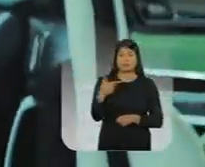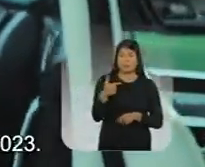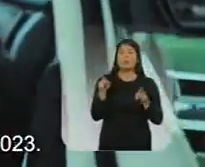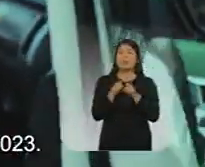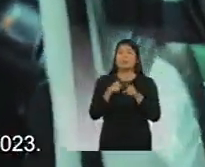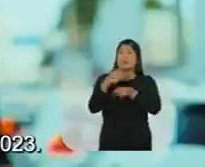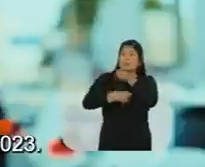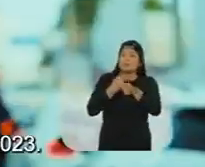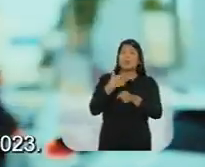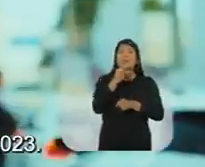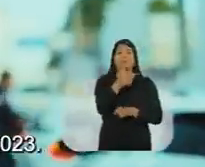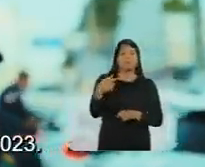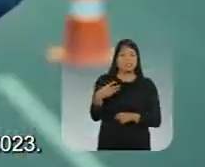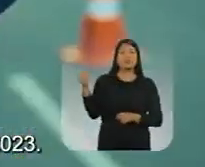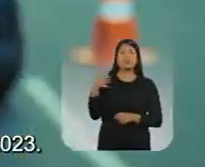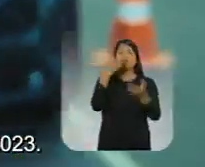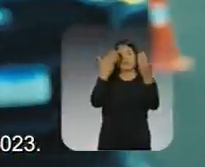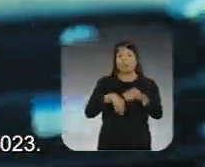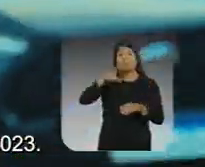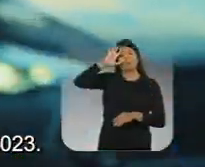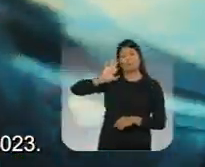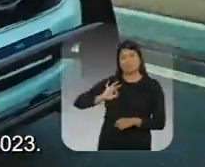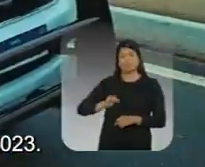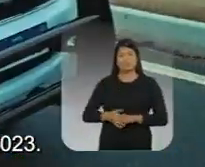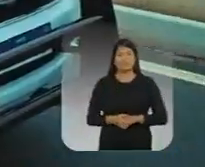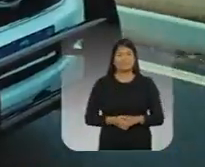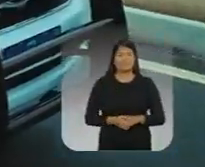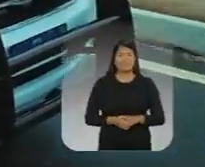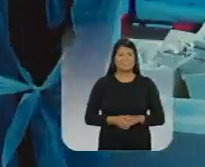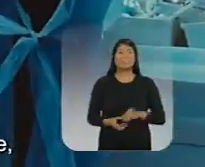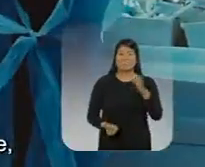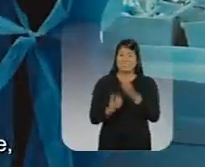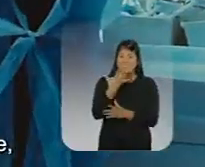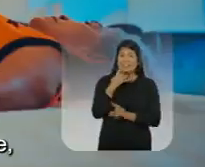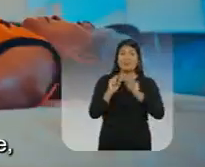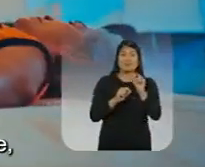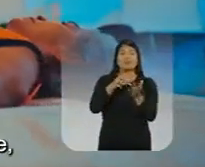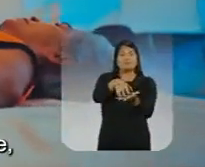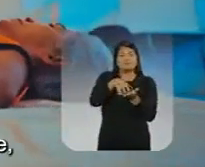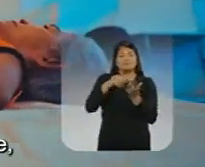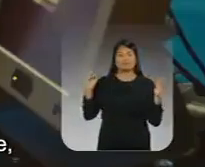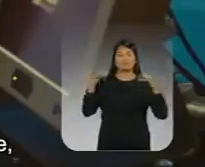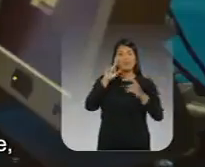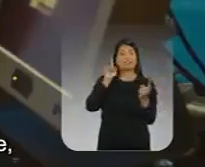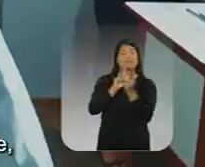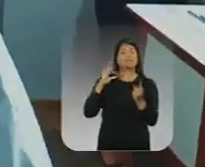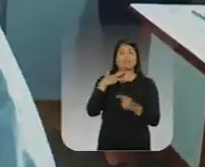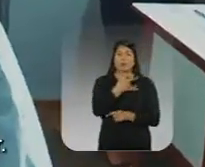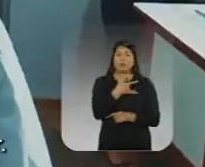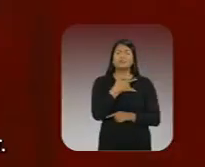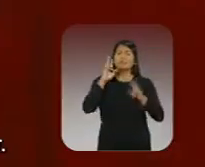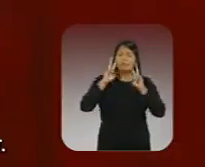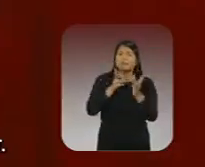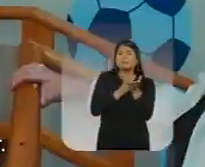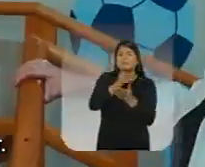E realização do novo concurso para a PM em 2023 Criação de mutirões de atendimento na saúde